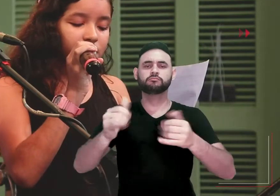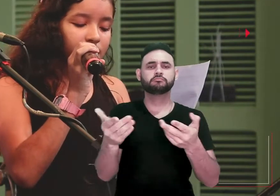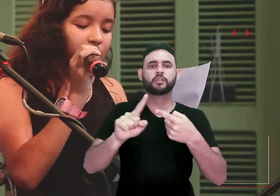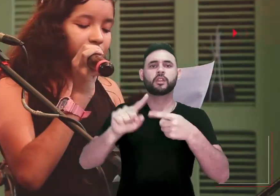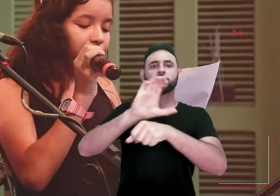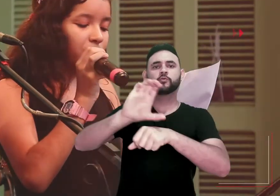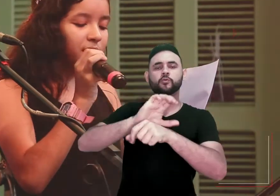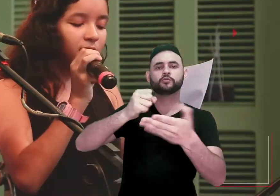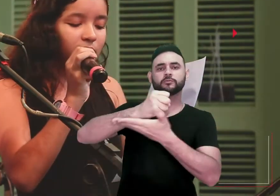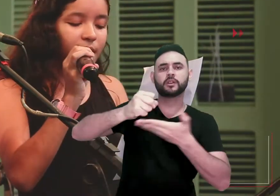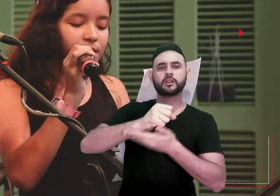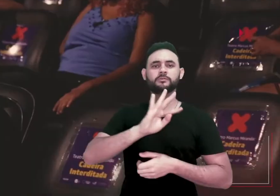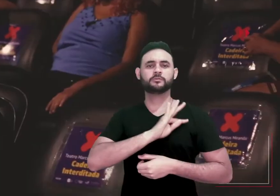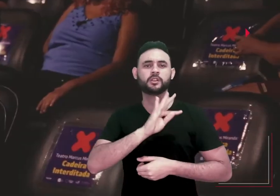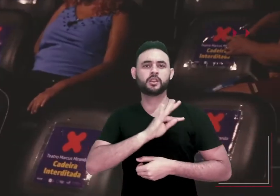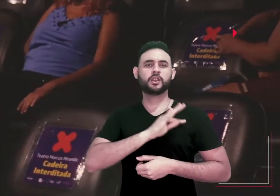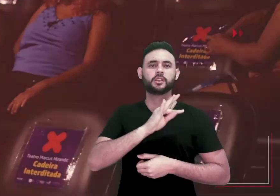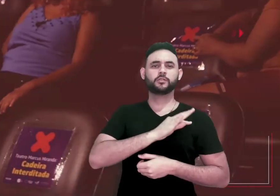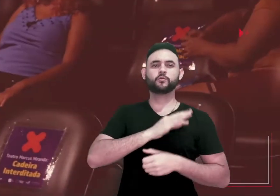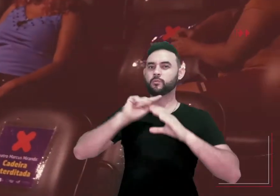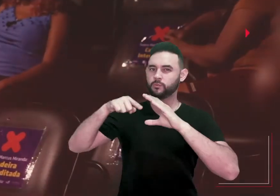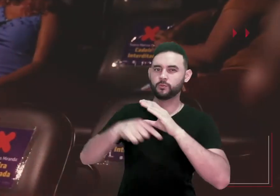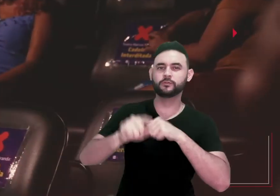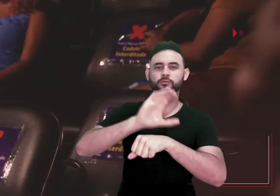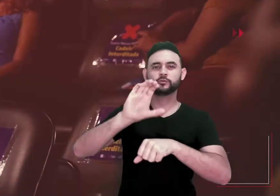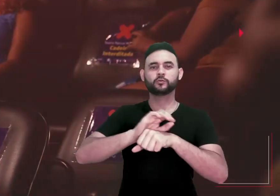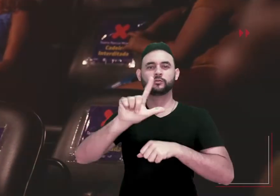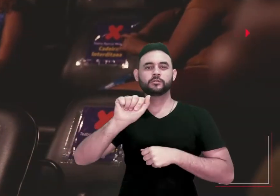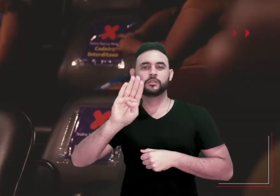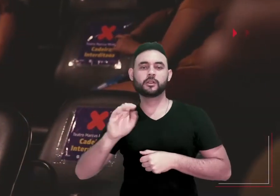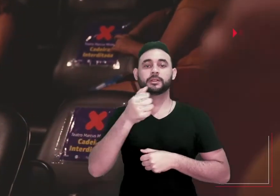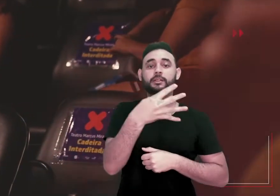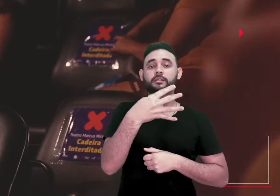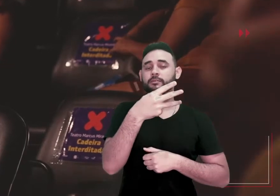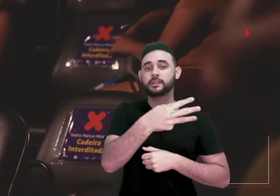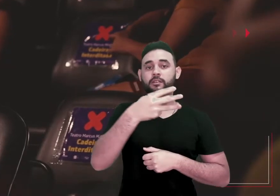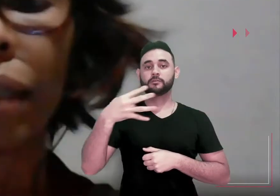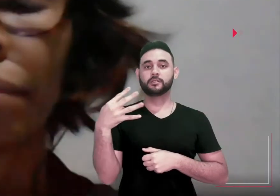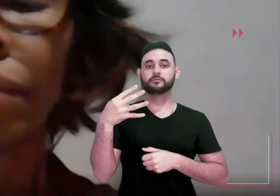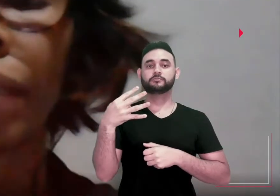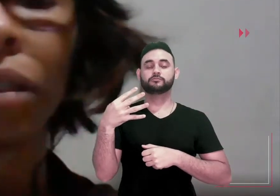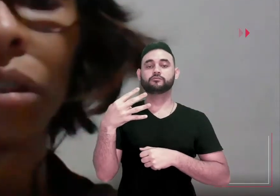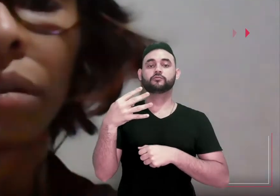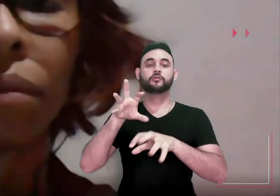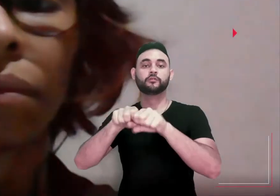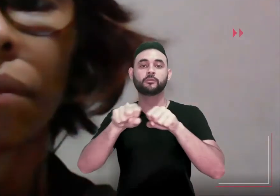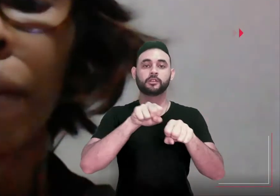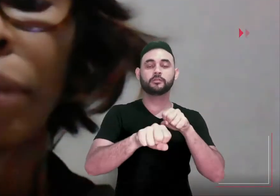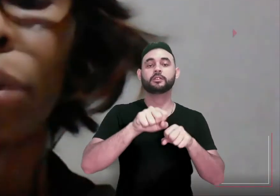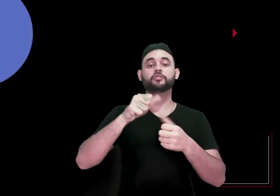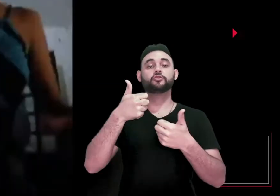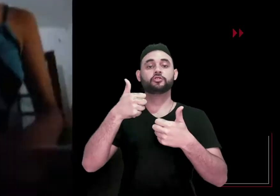básicos, técnicos, extensivos e laboratório. Também 34 ações formativas complementares e mais seis